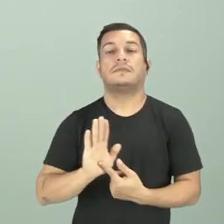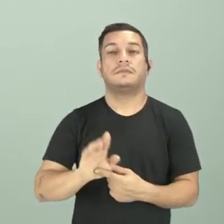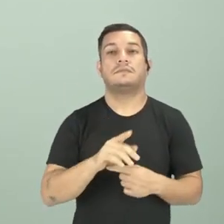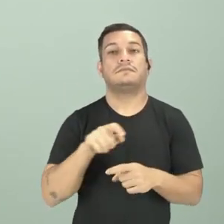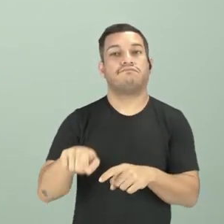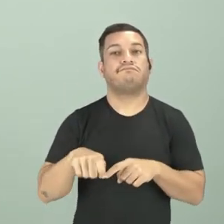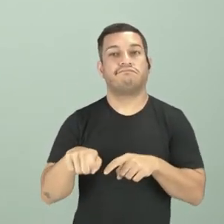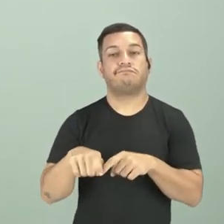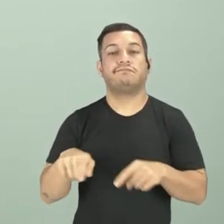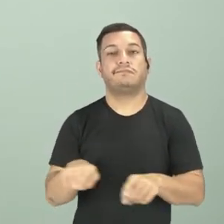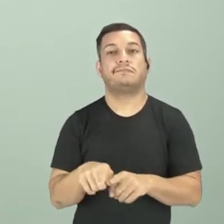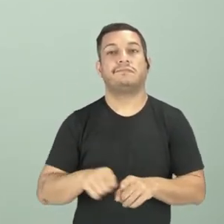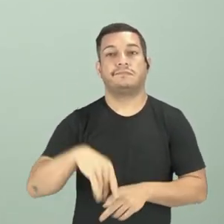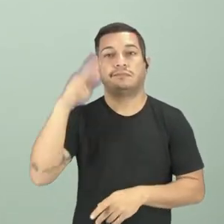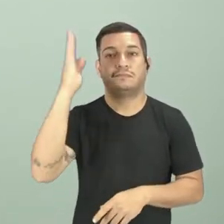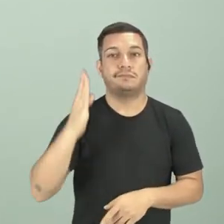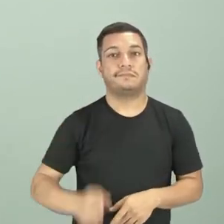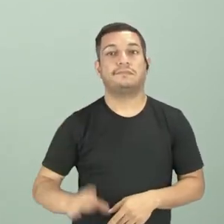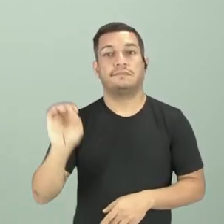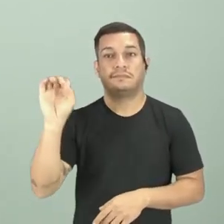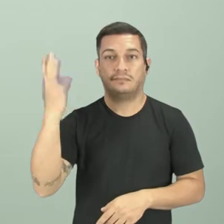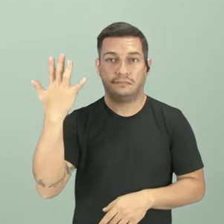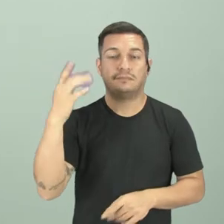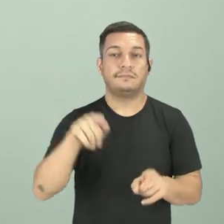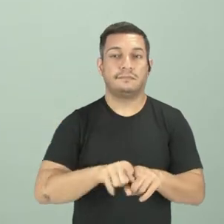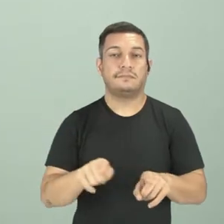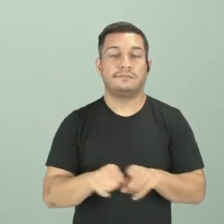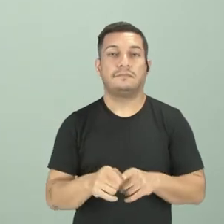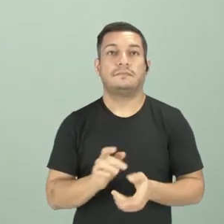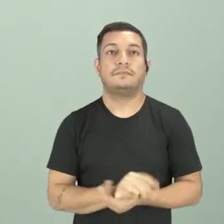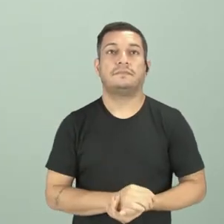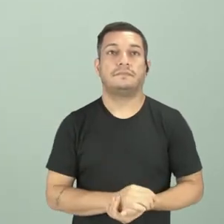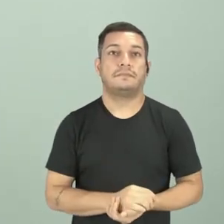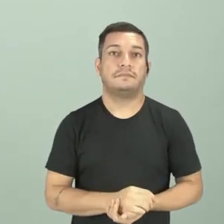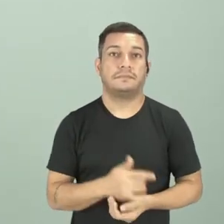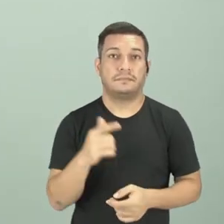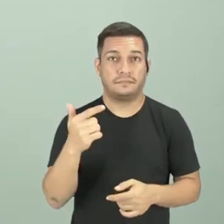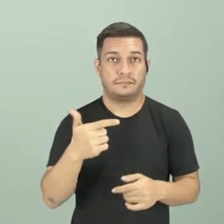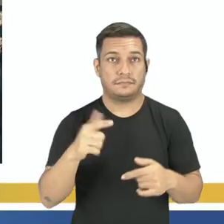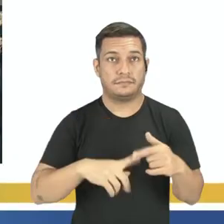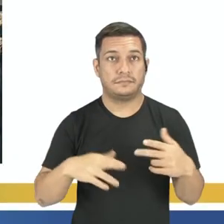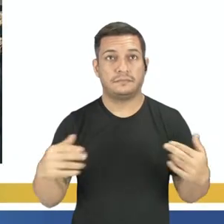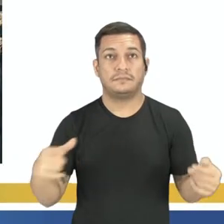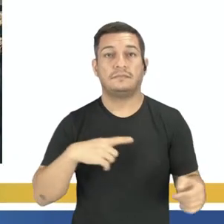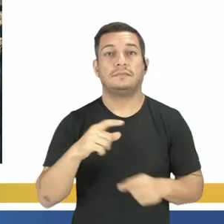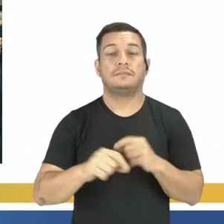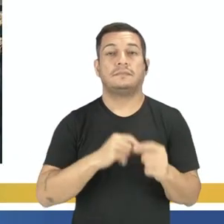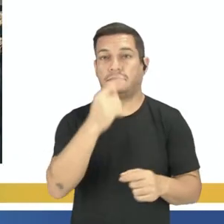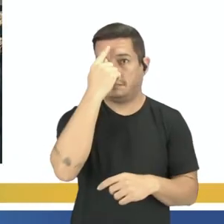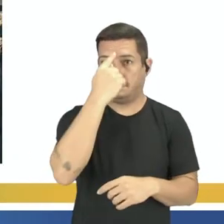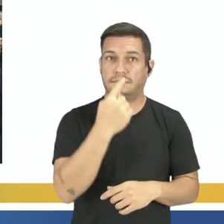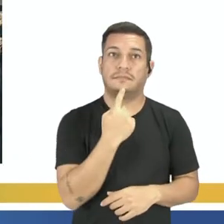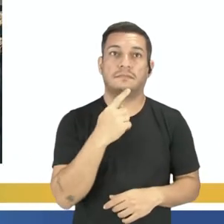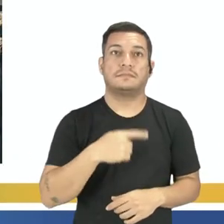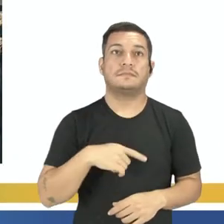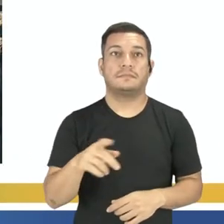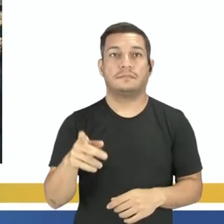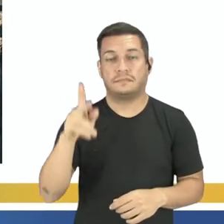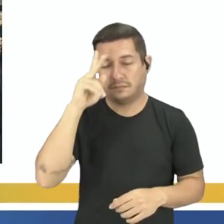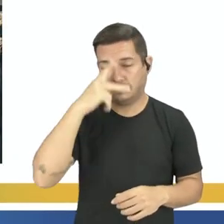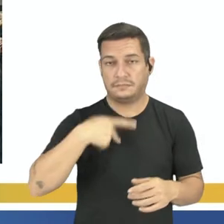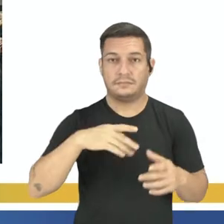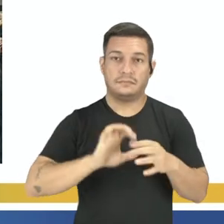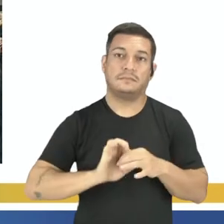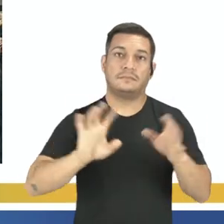colônias. Até mesmo no Brasil isso ocorreu também. Nosso segundo material, aí nós temos a independência dos Estados Unidos.